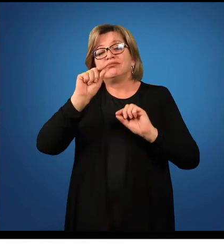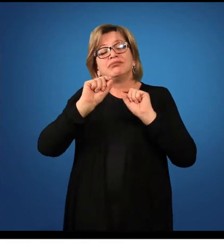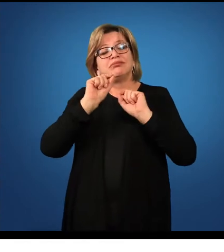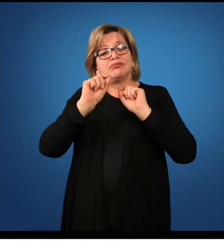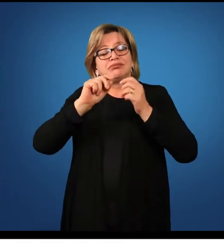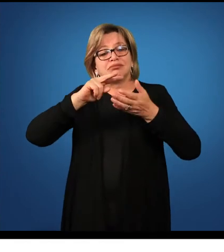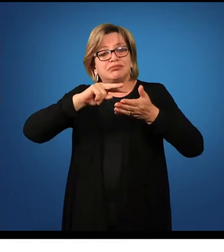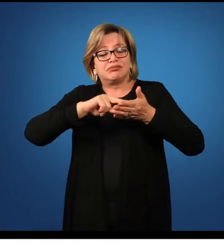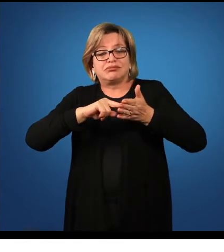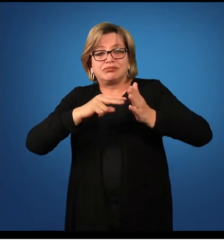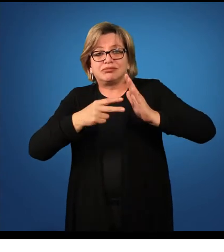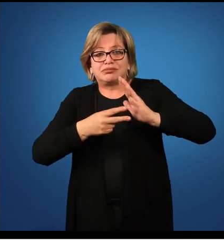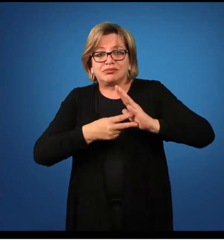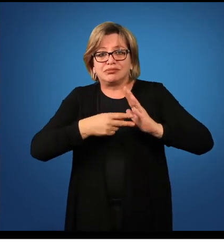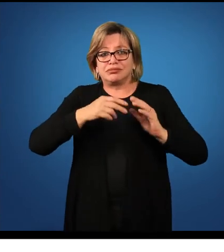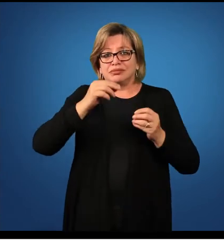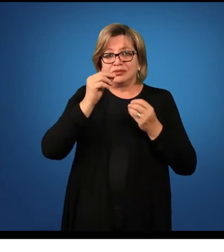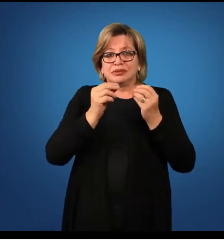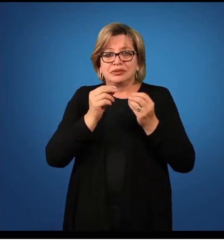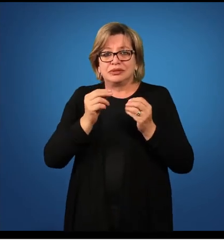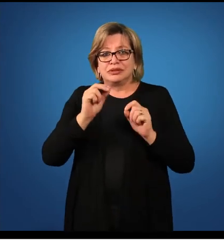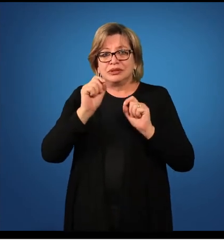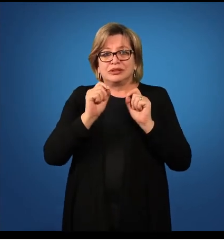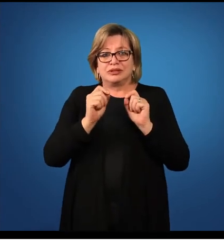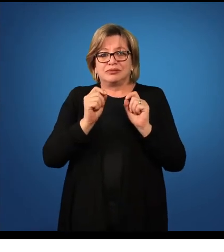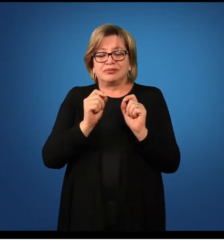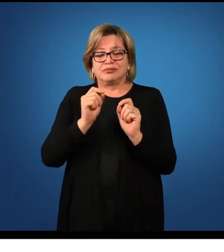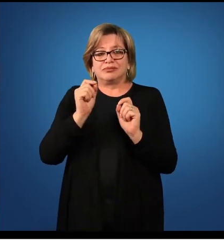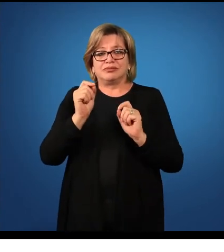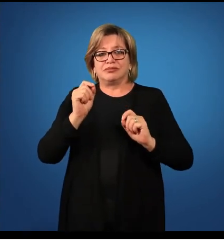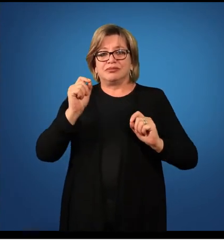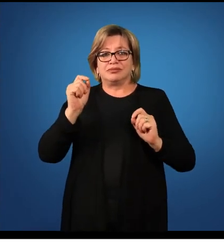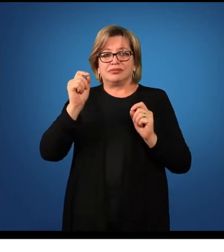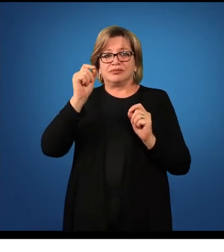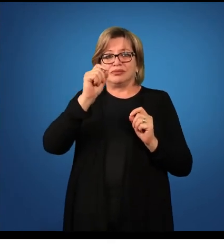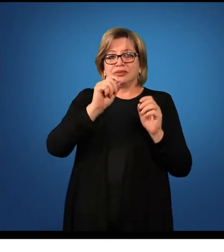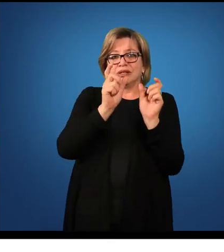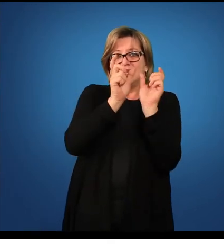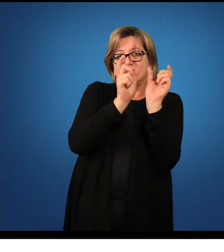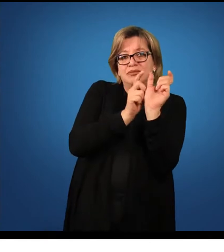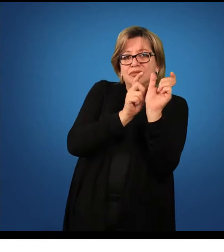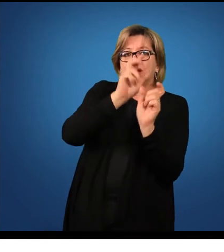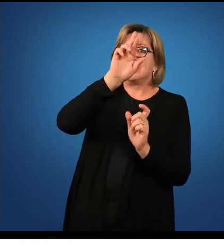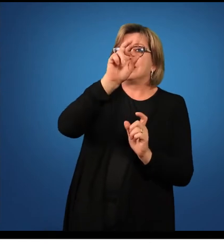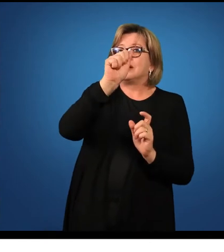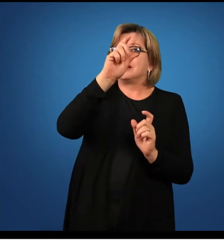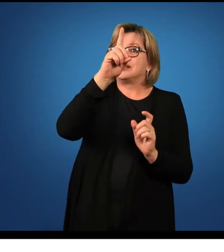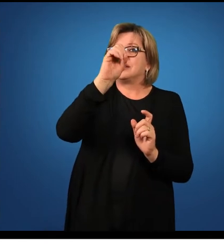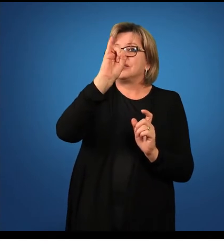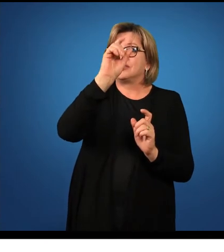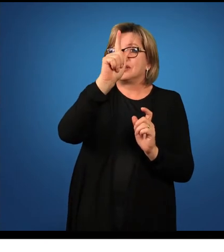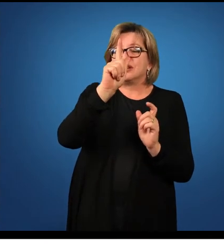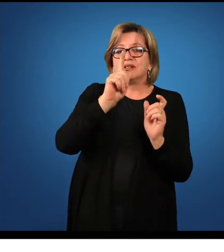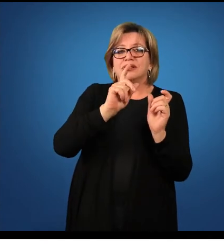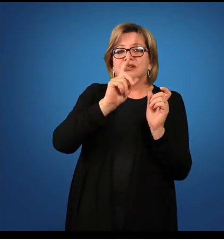você terá, então, as seguintes terminações, ó, o radical de Deleire vai até o g,